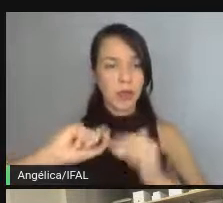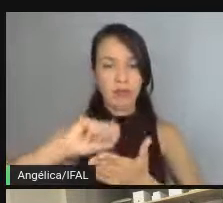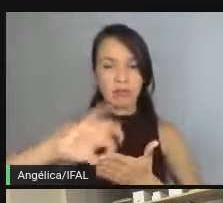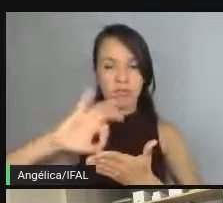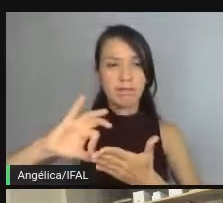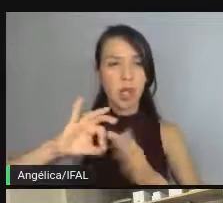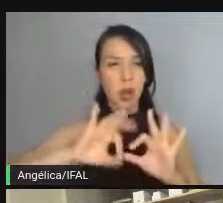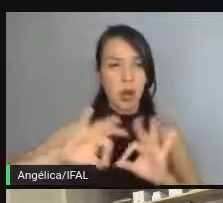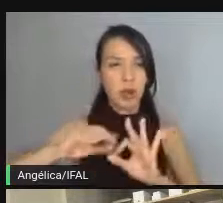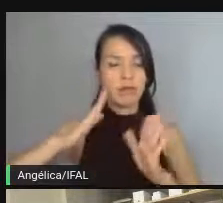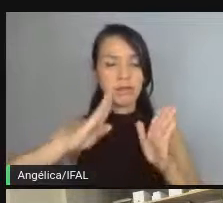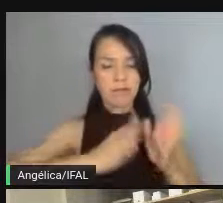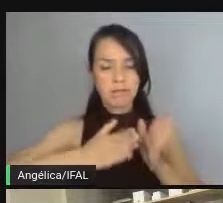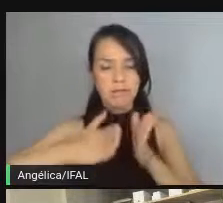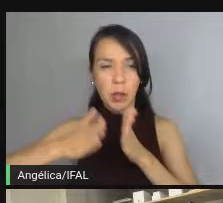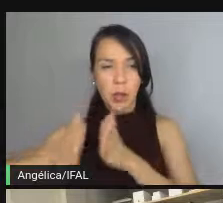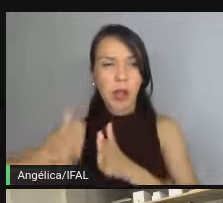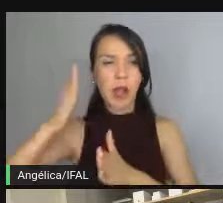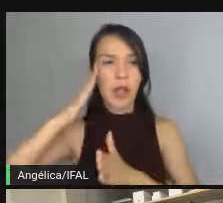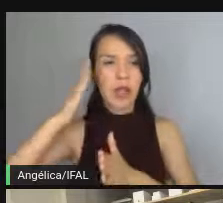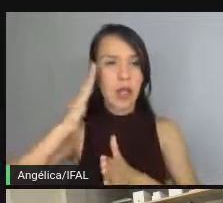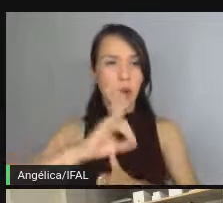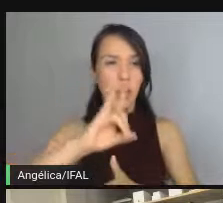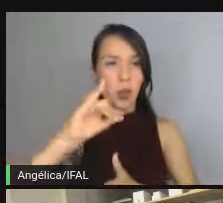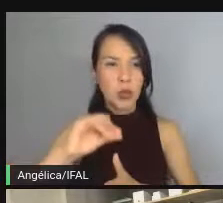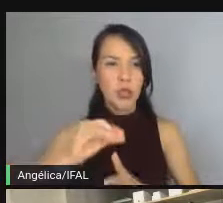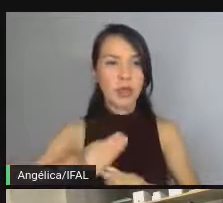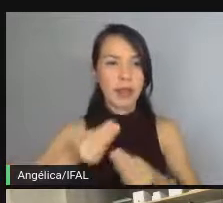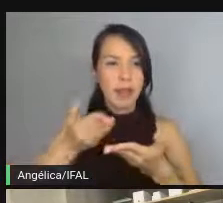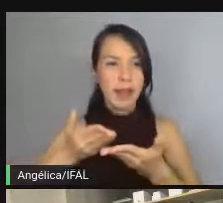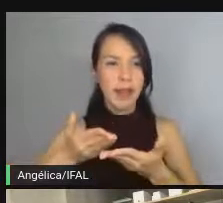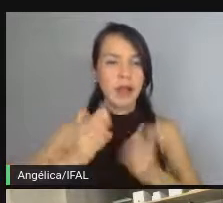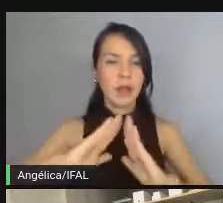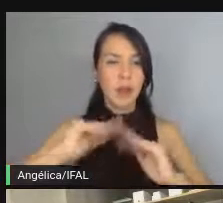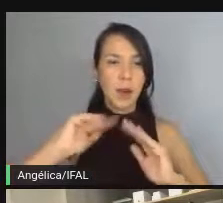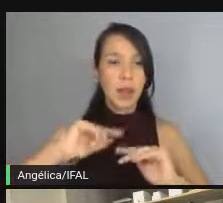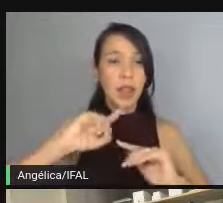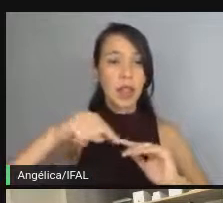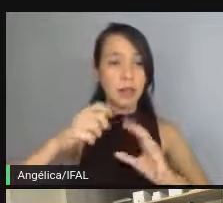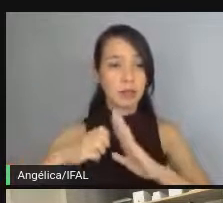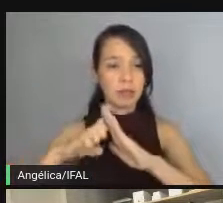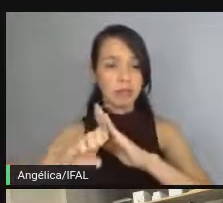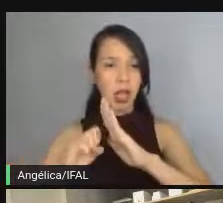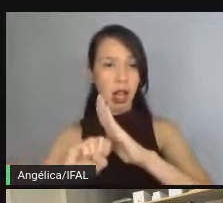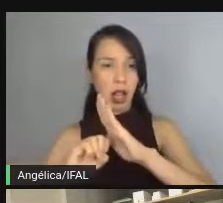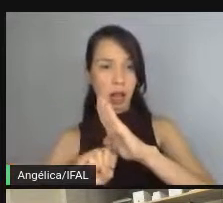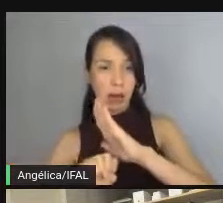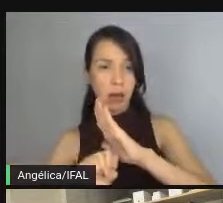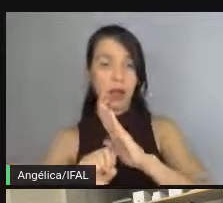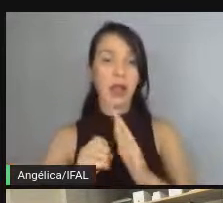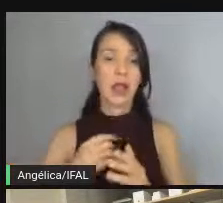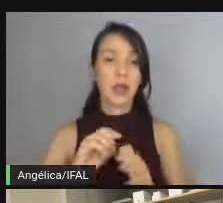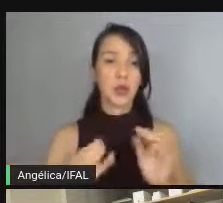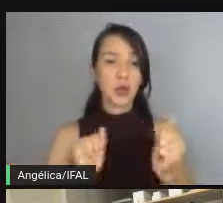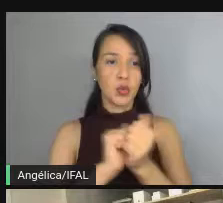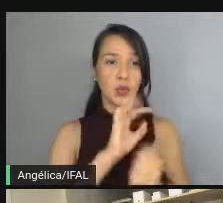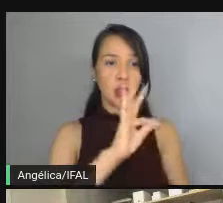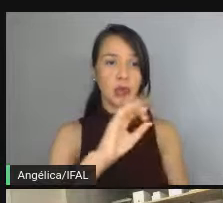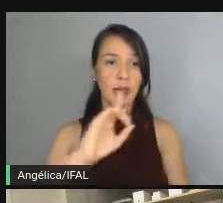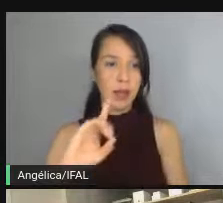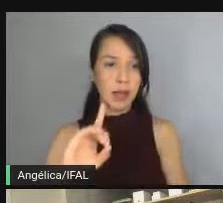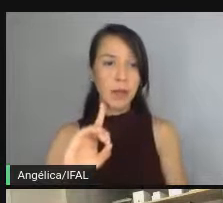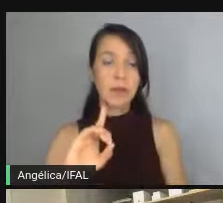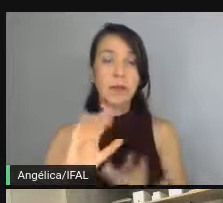fazer as interpretações textuais, as validações do que foi solicitado para depois implementar. e implementar com o TDD, o